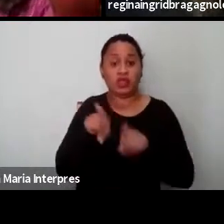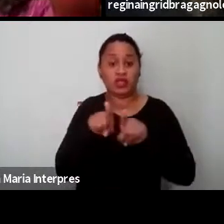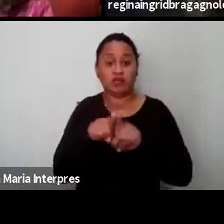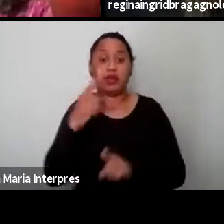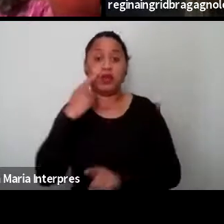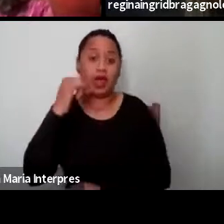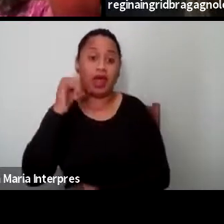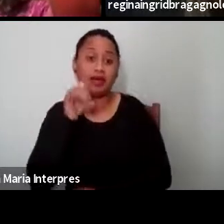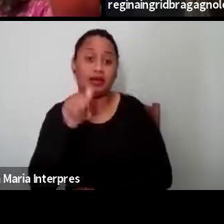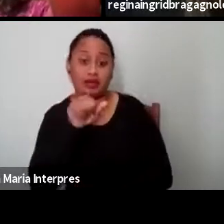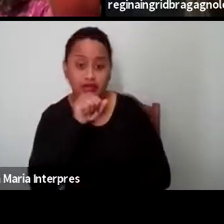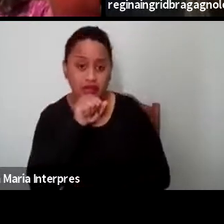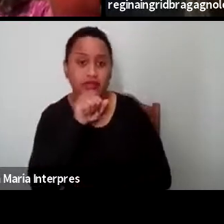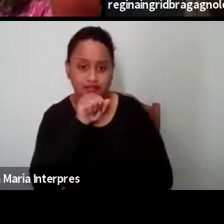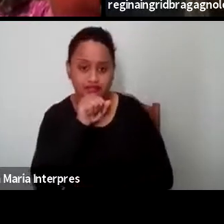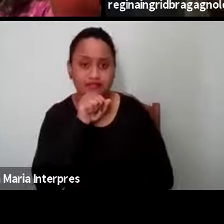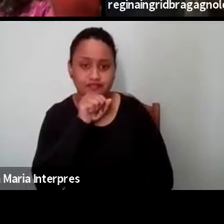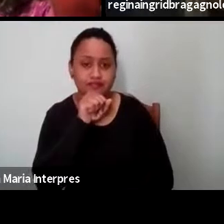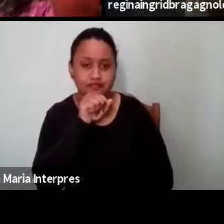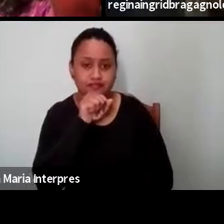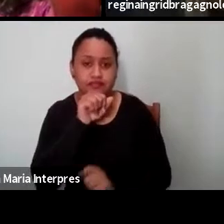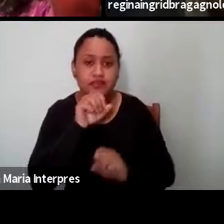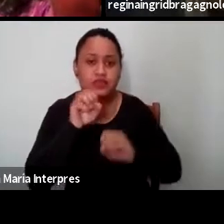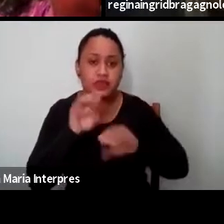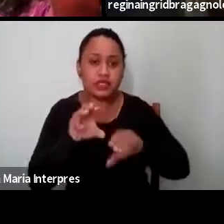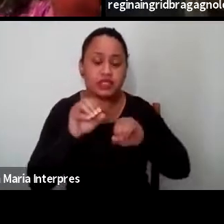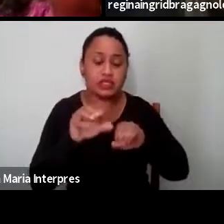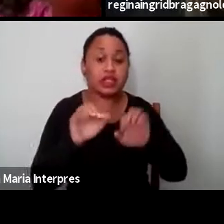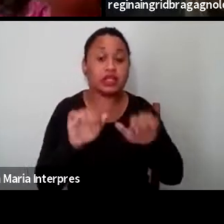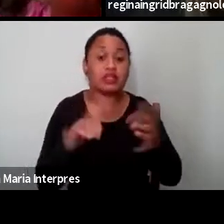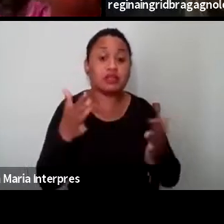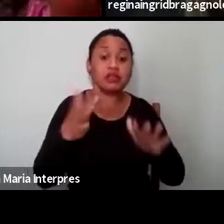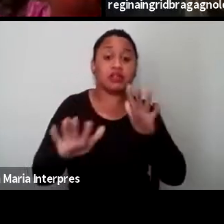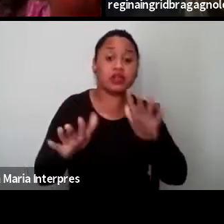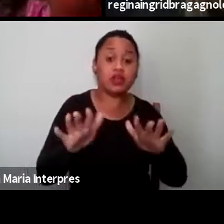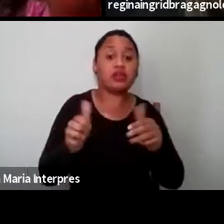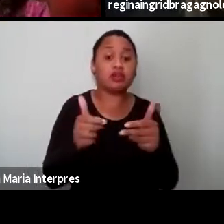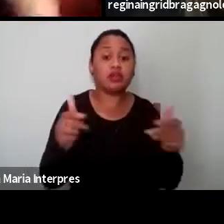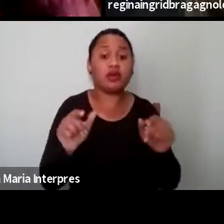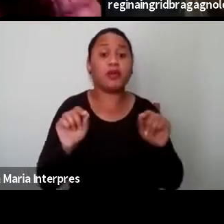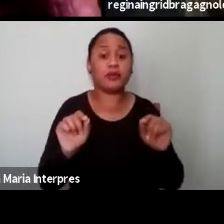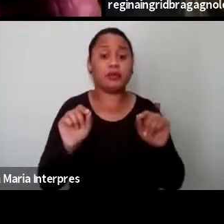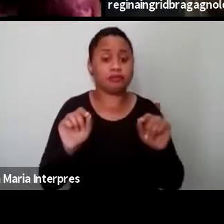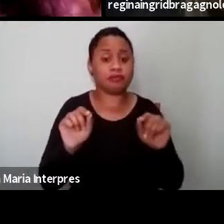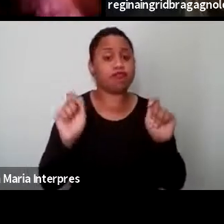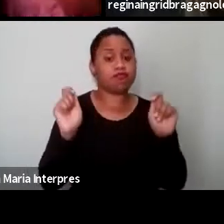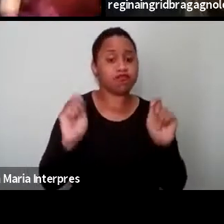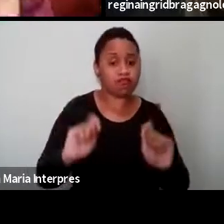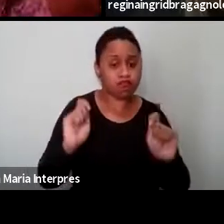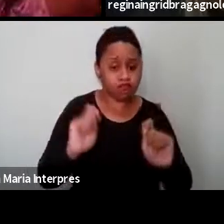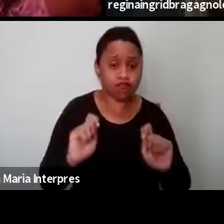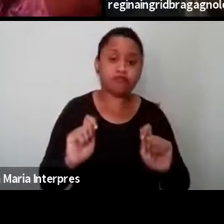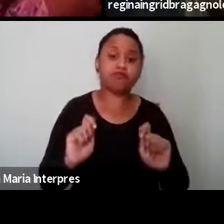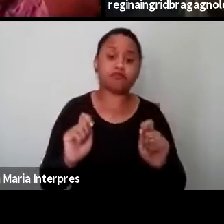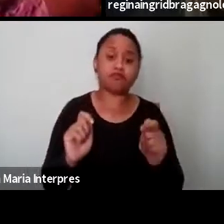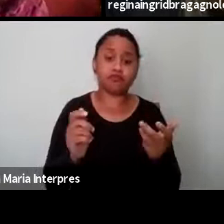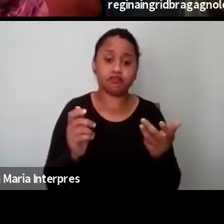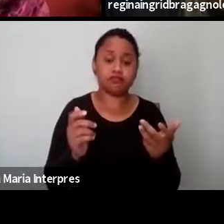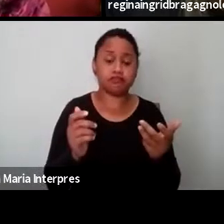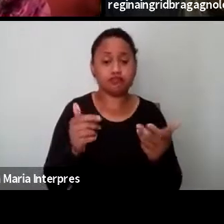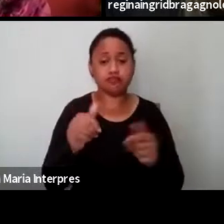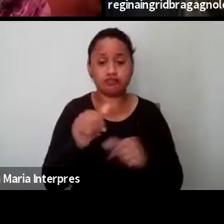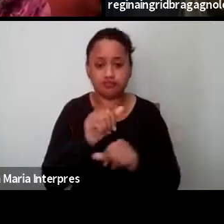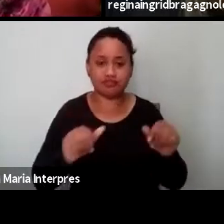mãe, então, naquele outro ponto. Então, de repente, esse dado ele pode, não sei como você vê isso, né? Eu te ouvi um pouco.